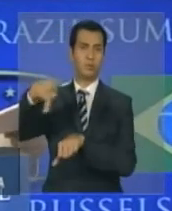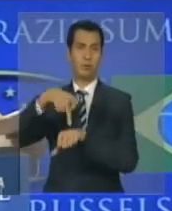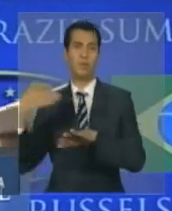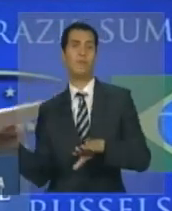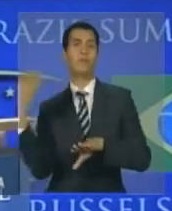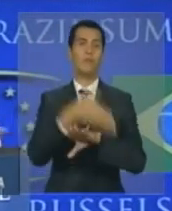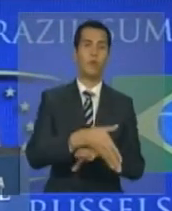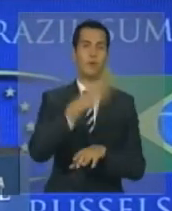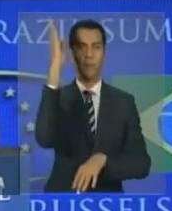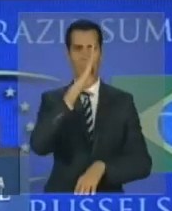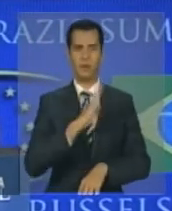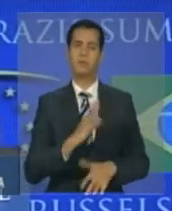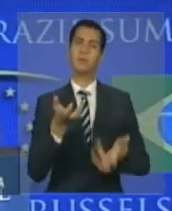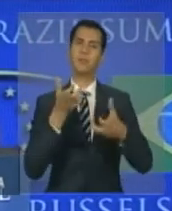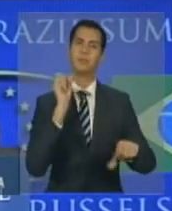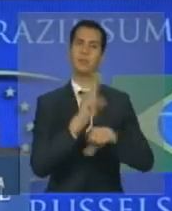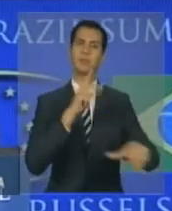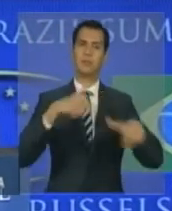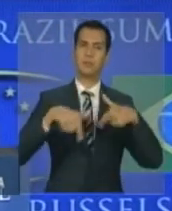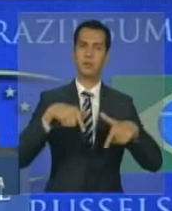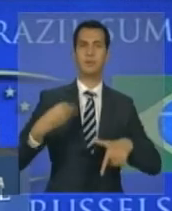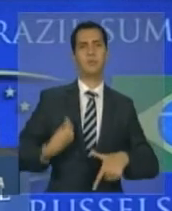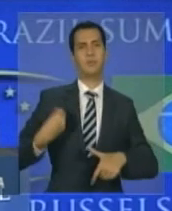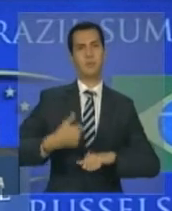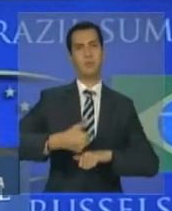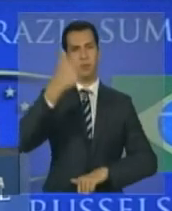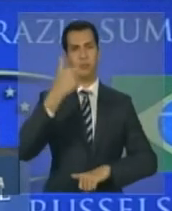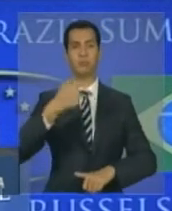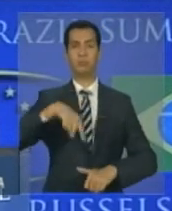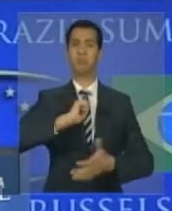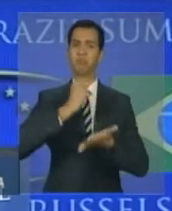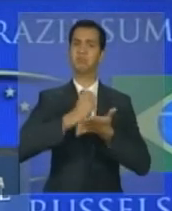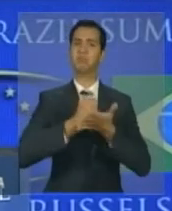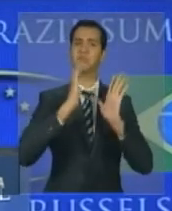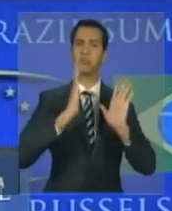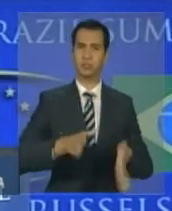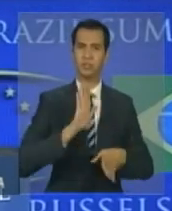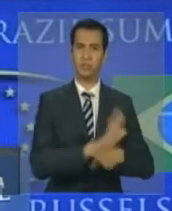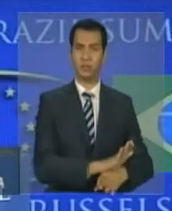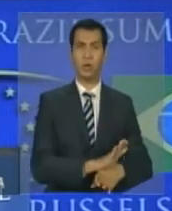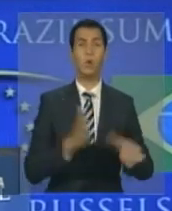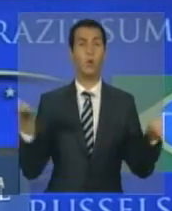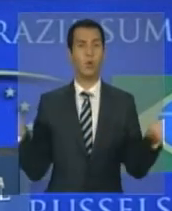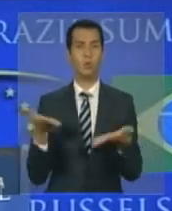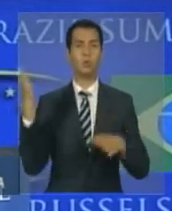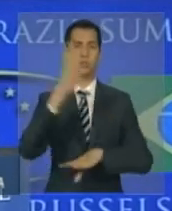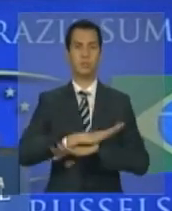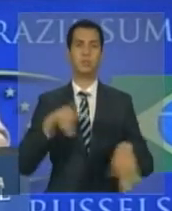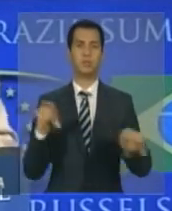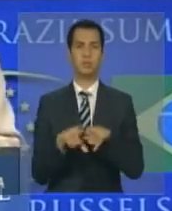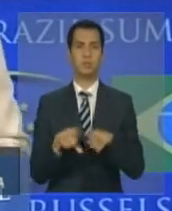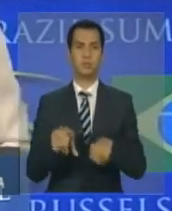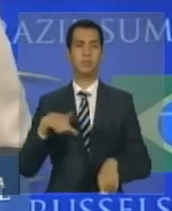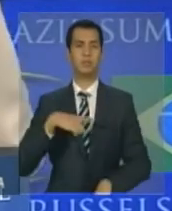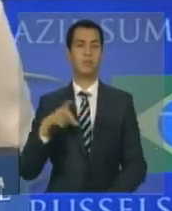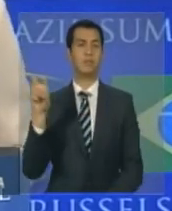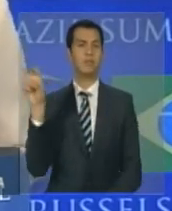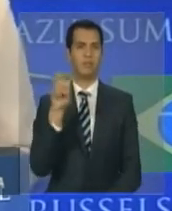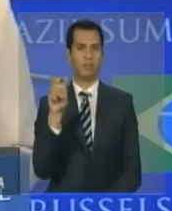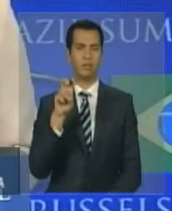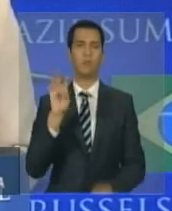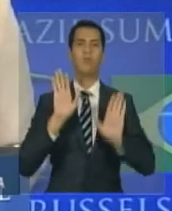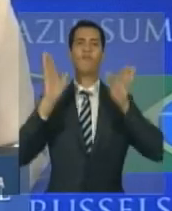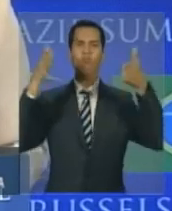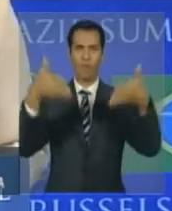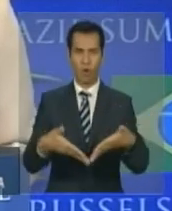digno e vida melhor. Desejo ressaltar ainda a realização, na tarde de hoje, do 5º Fórum Empresarial Brasil